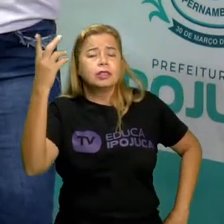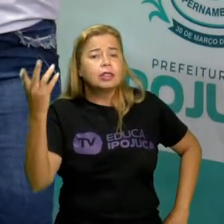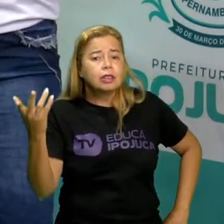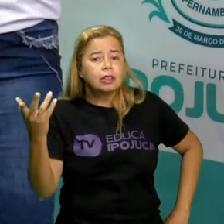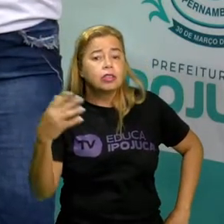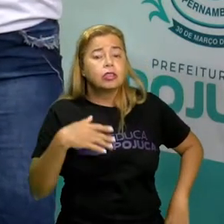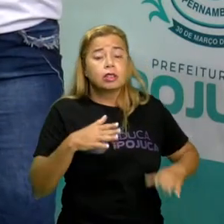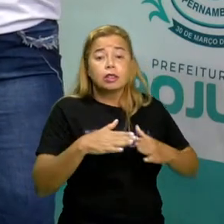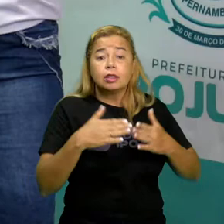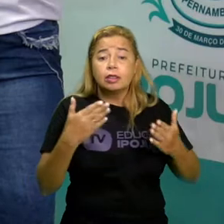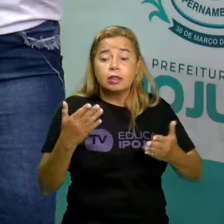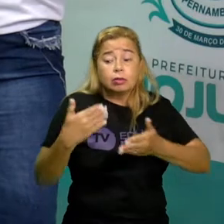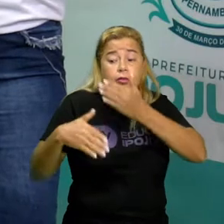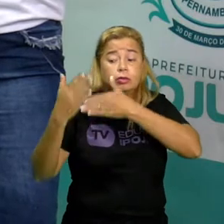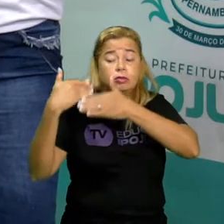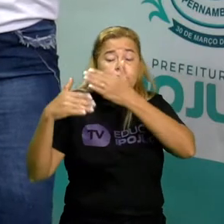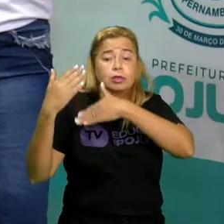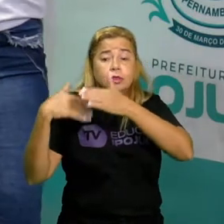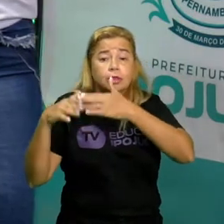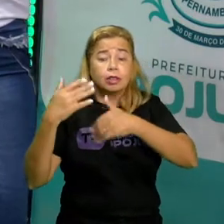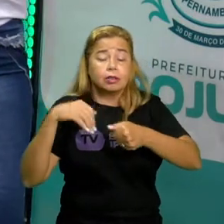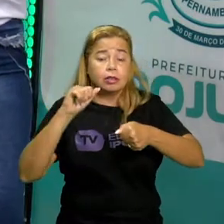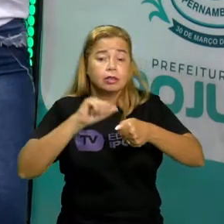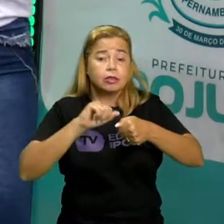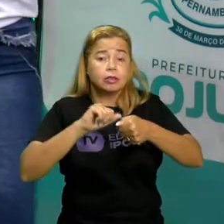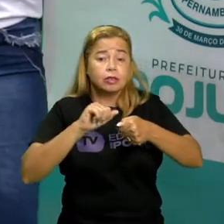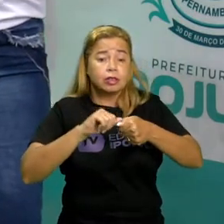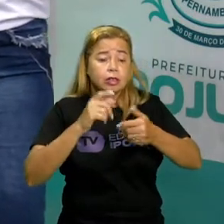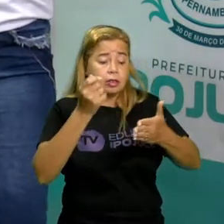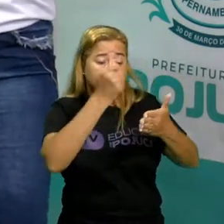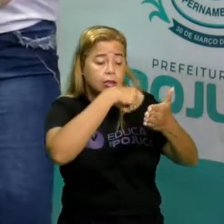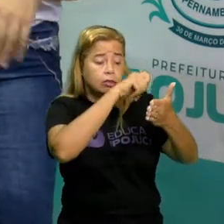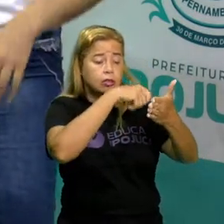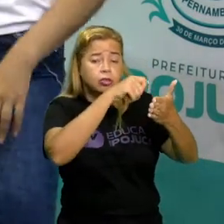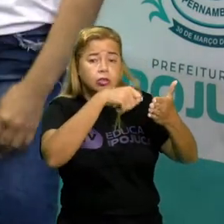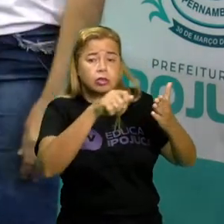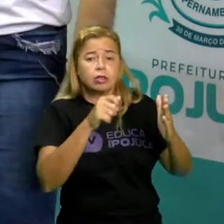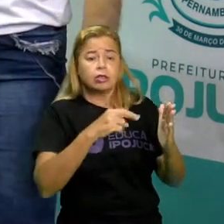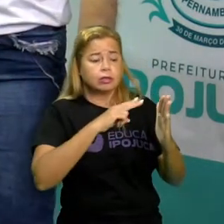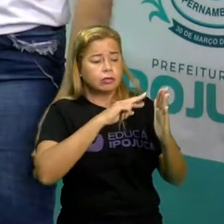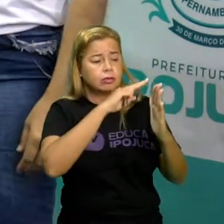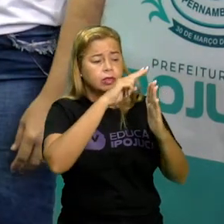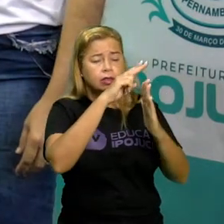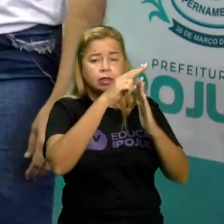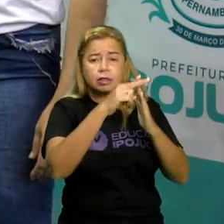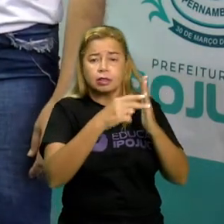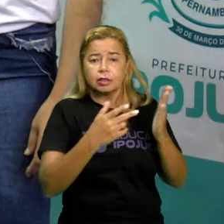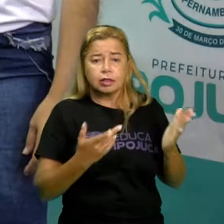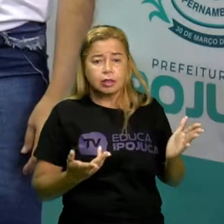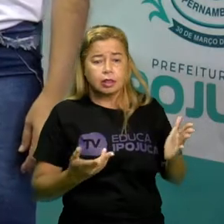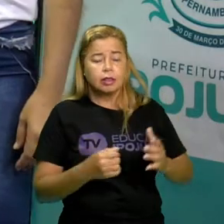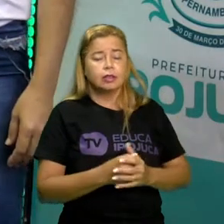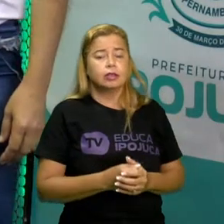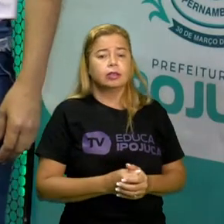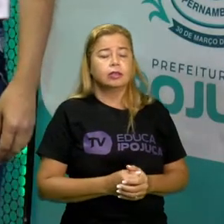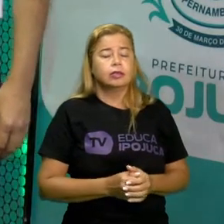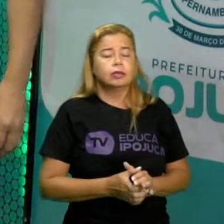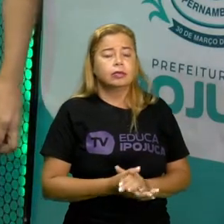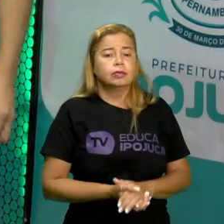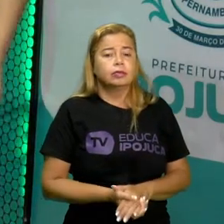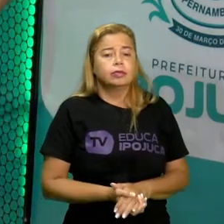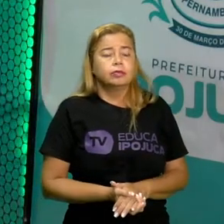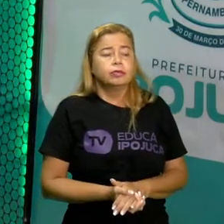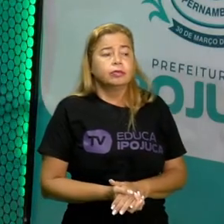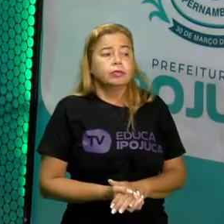escreviam eles rabiscavam nas cavernas desde a antiguidade bom